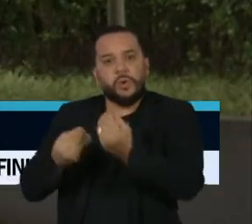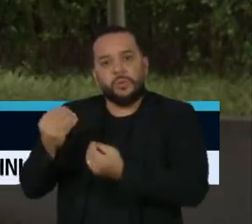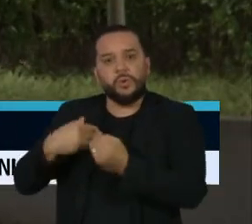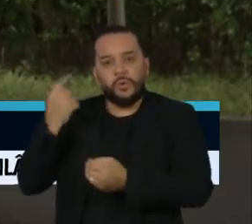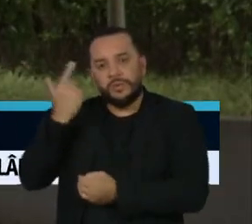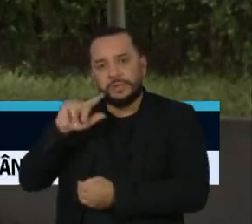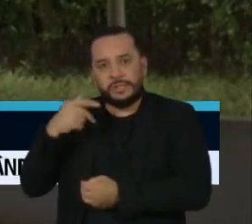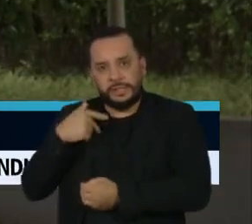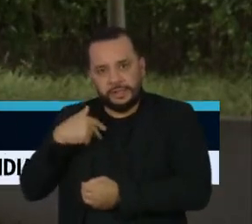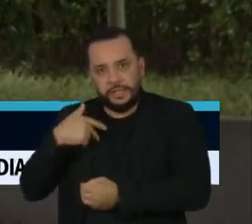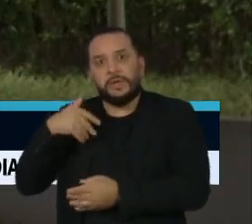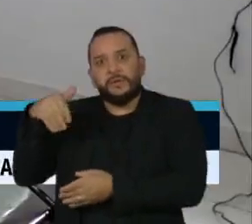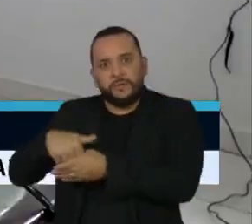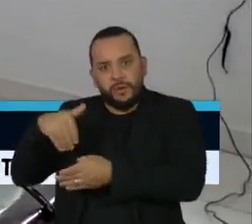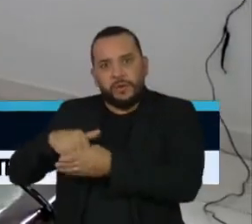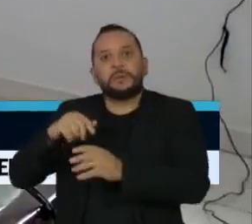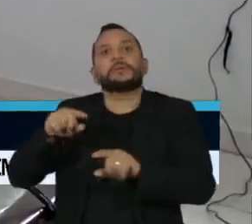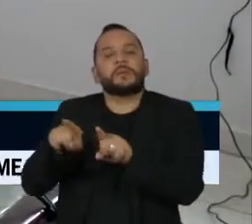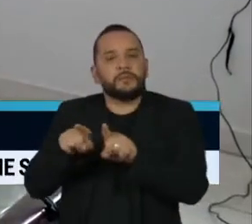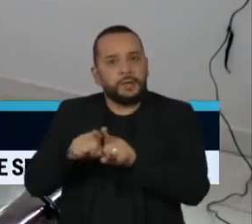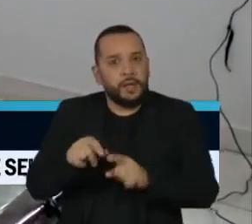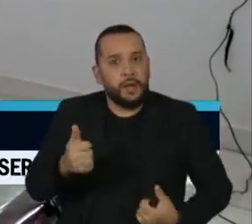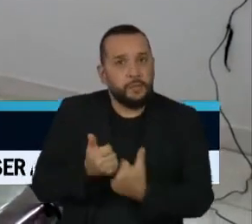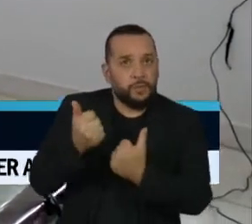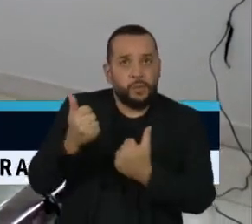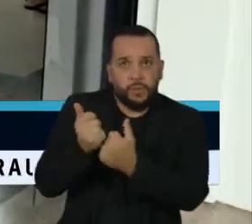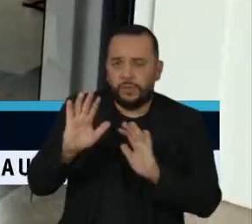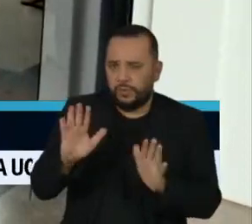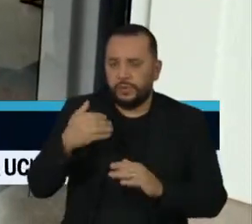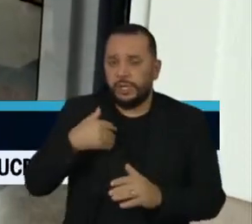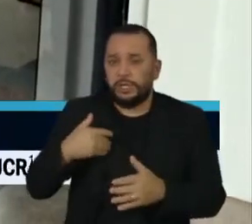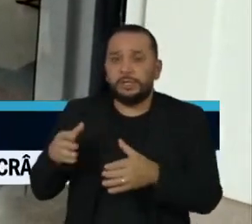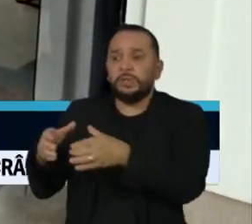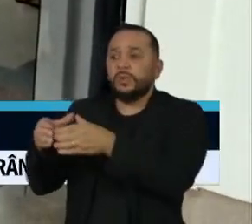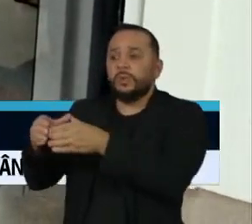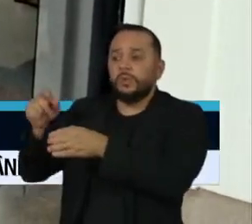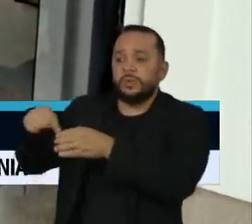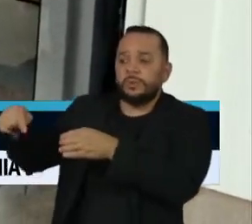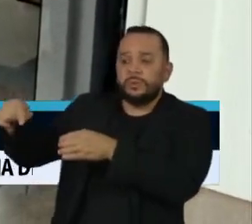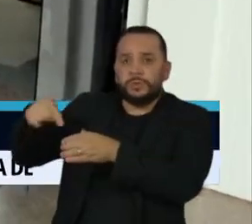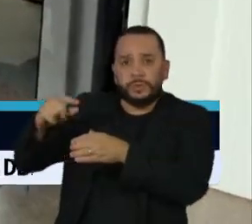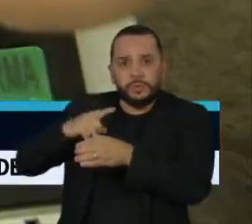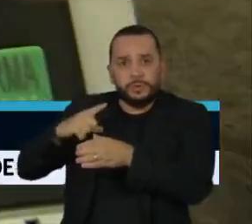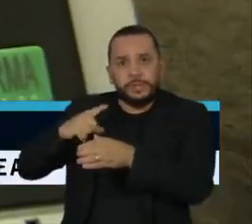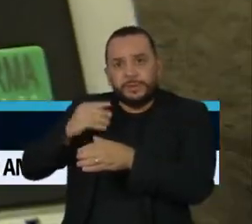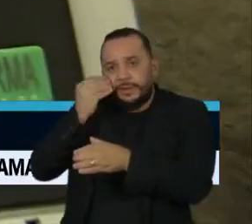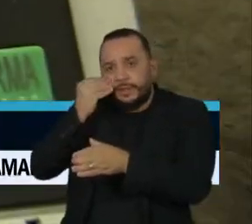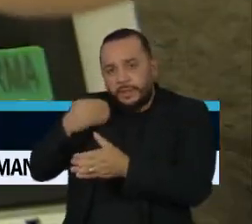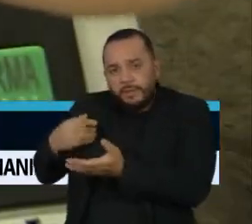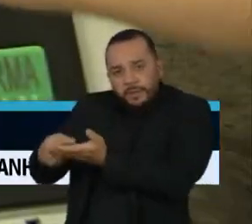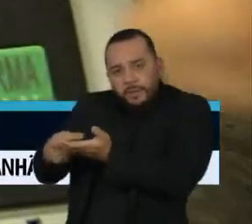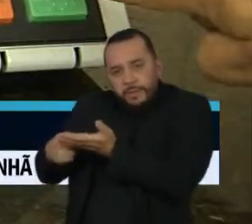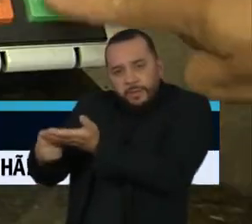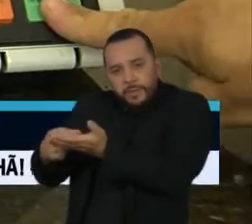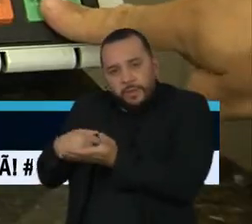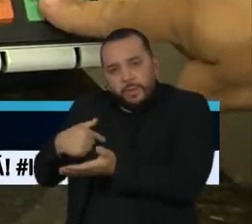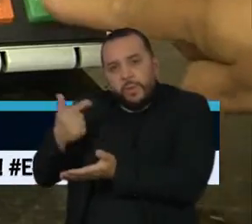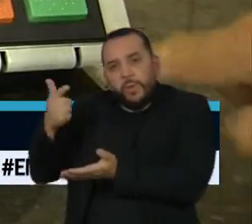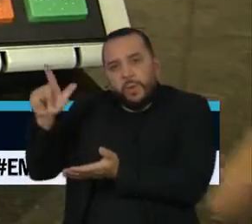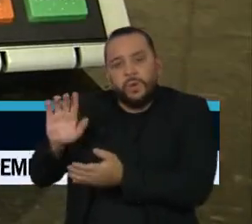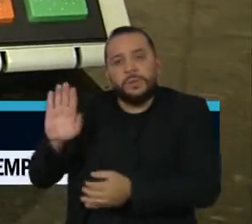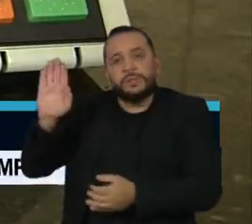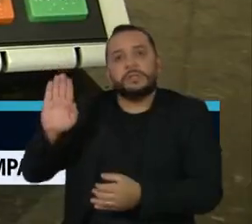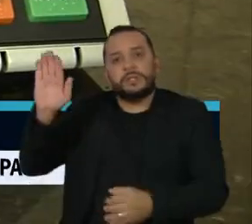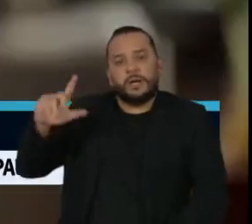Depois, conquistar algum apoio. Sem crescer nas pesquisas, esse grupo vê antigos aliados flertarem com outras candidaturas.